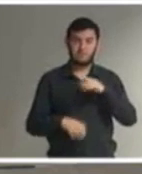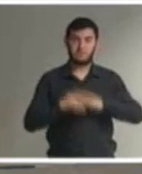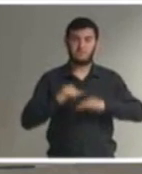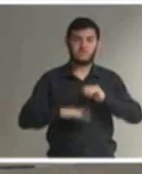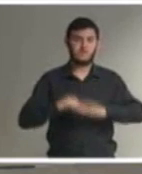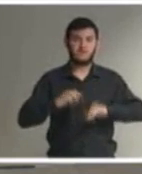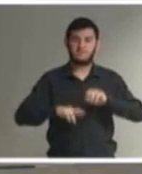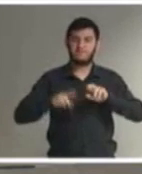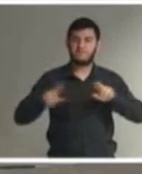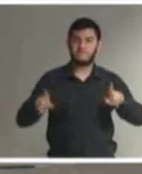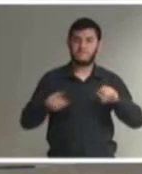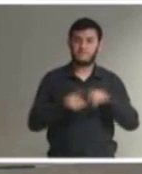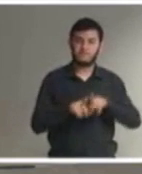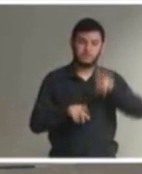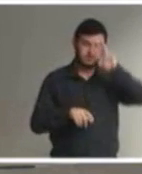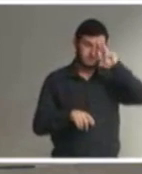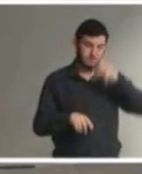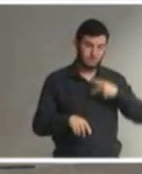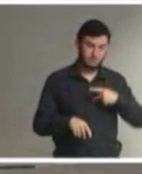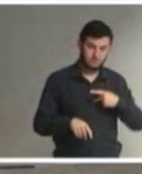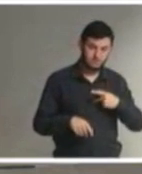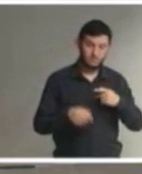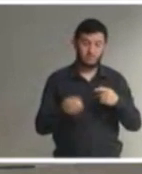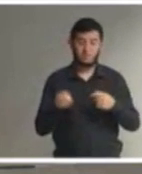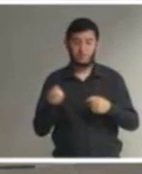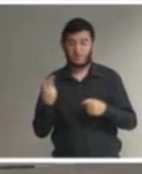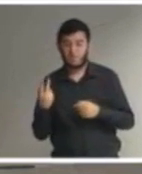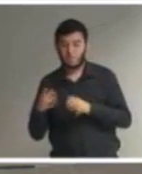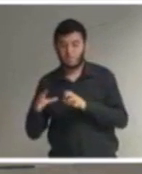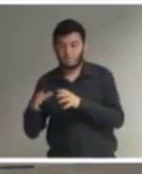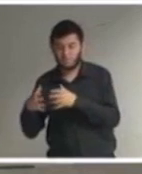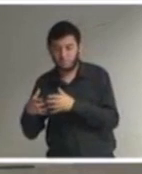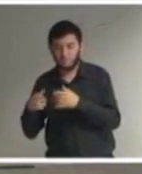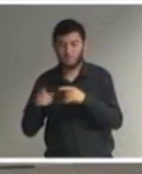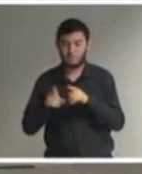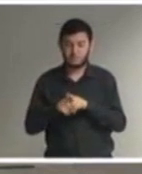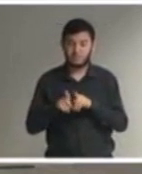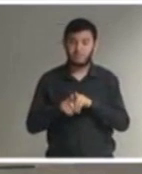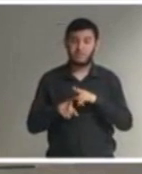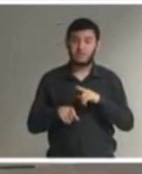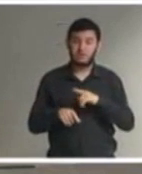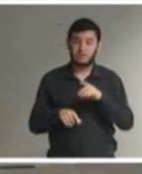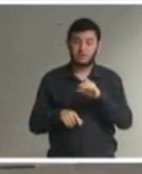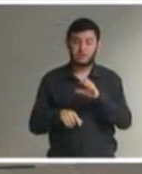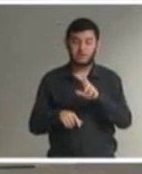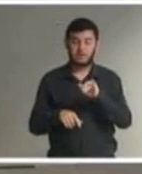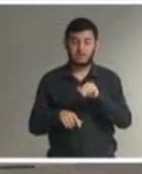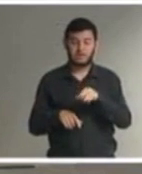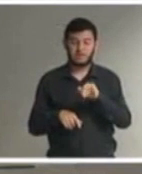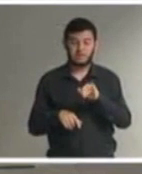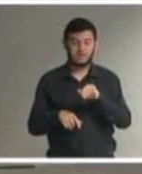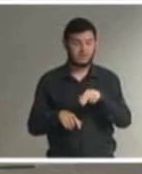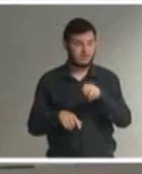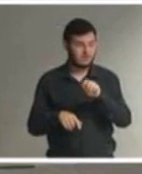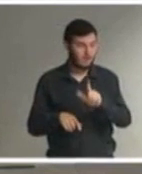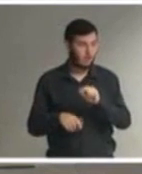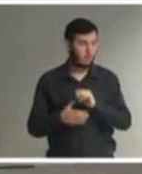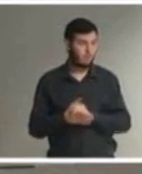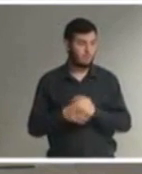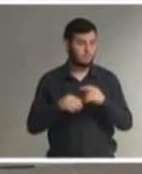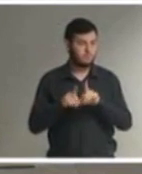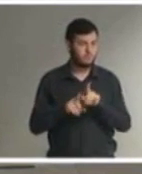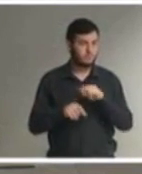individual a atuação cível coletiva e a atuação criminal na atuação cível individual na